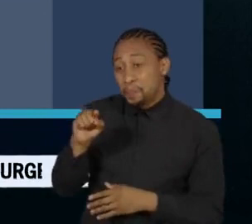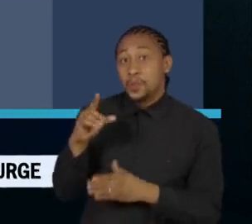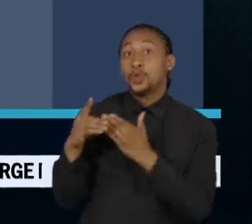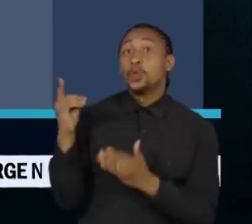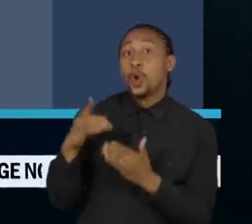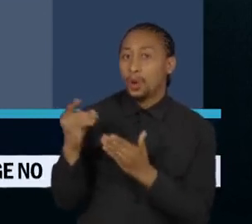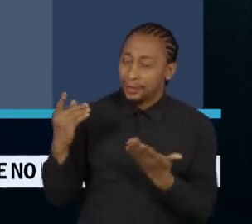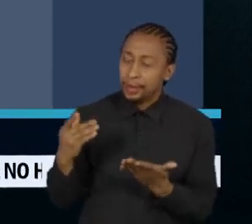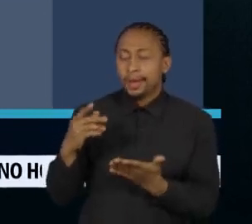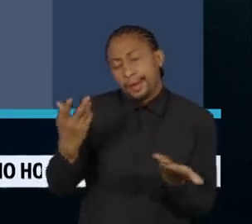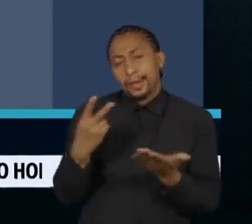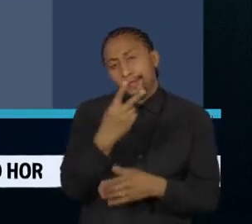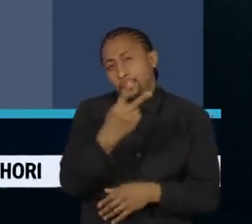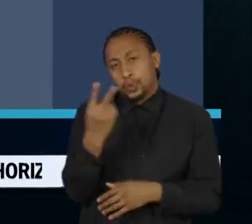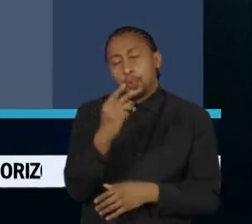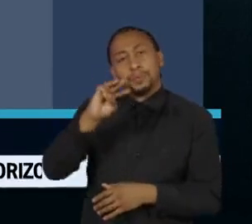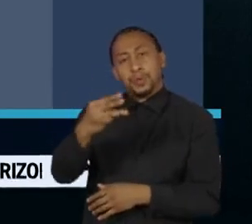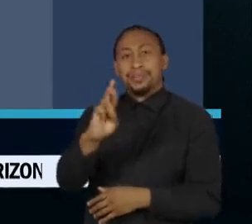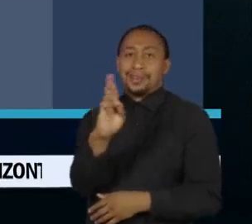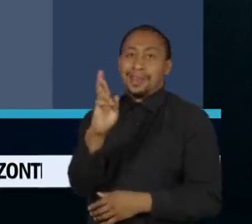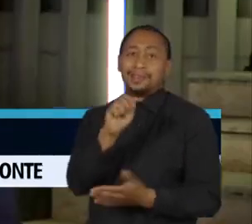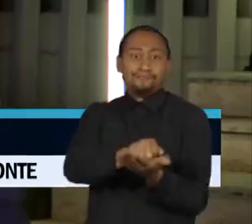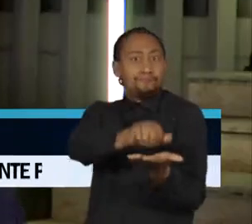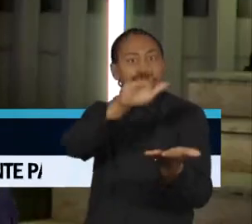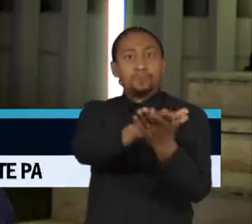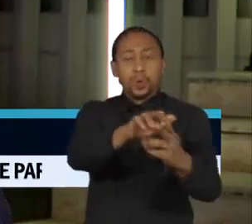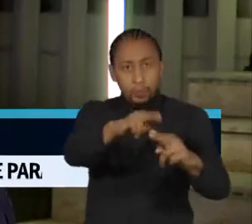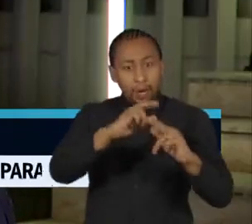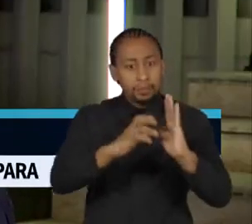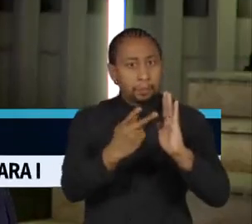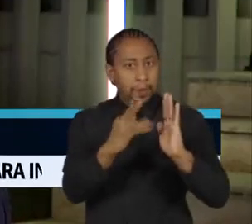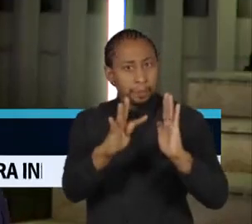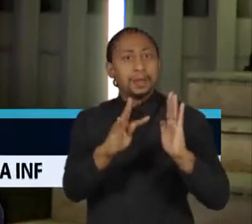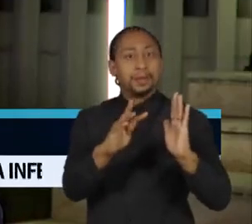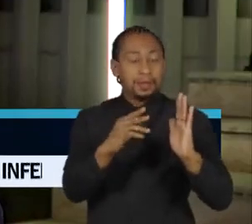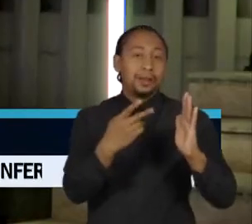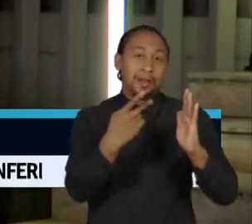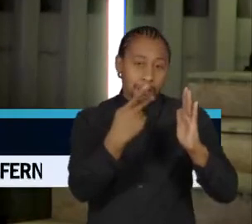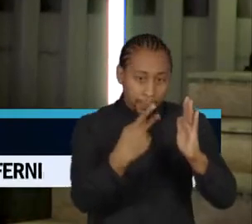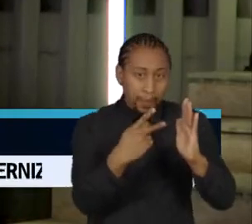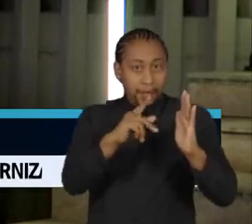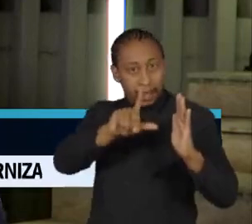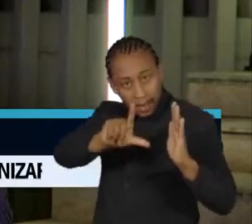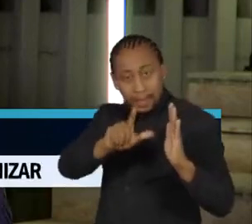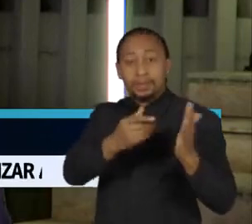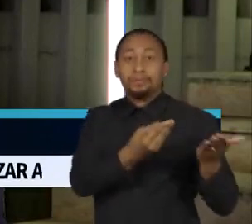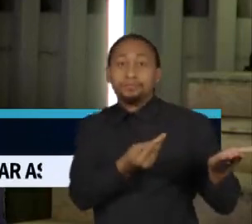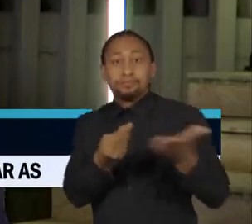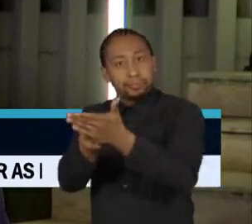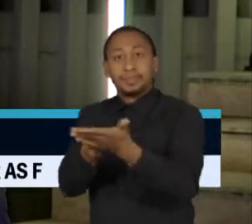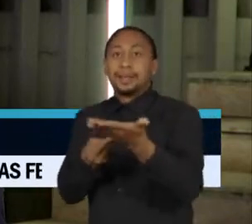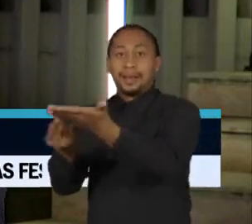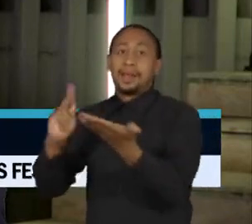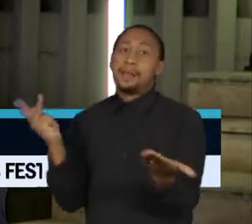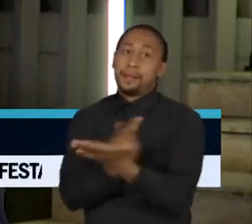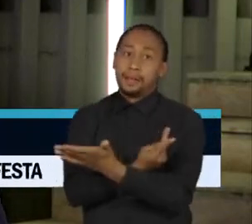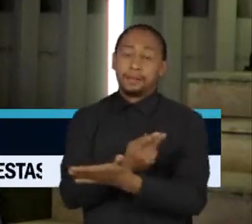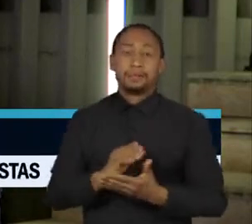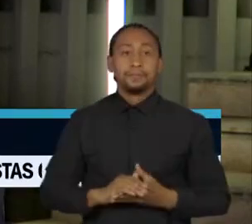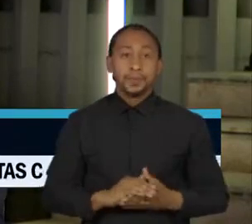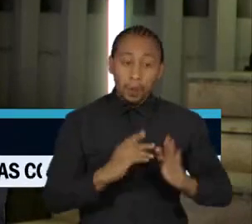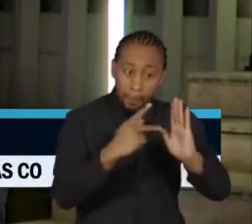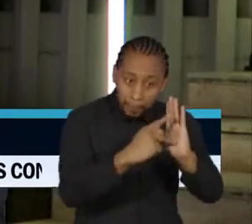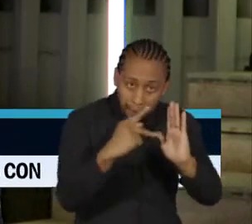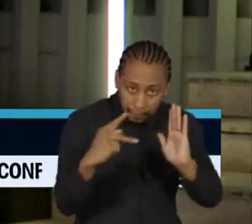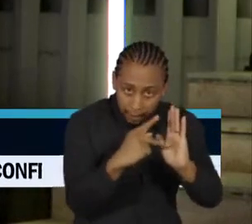mil reais, aplicada ao partido de Bolsonaro por má fé. O PP e o republicano, os partidos que fazem parte da coligação que